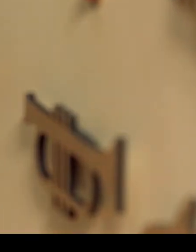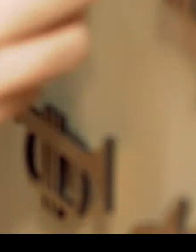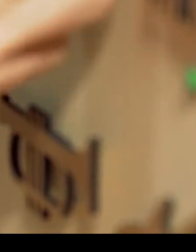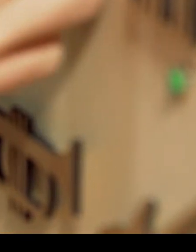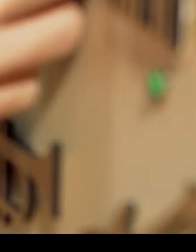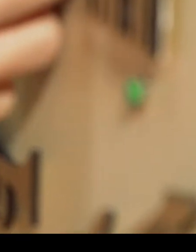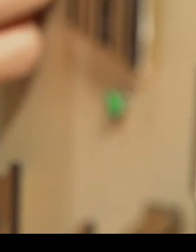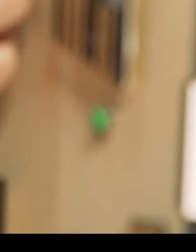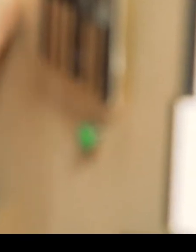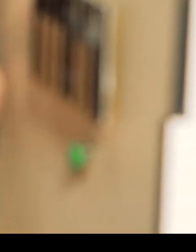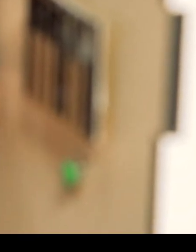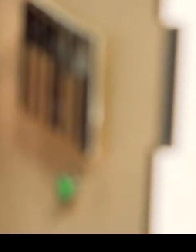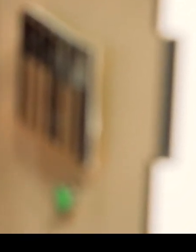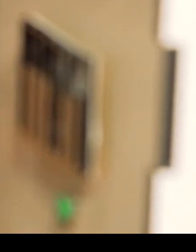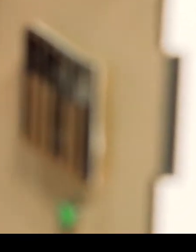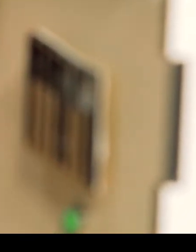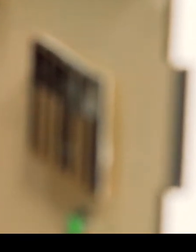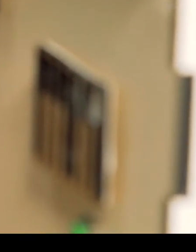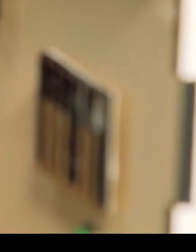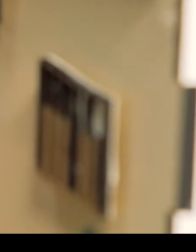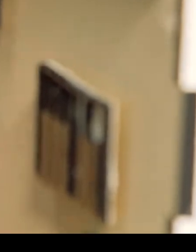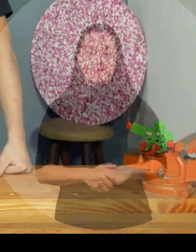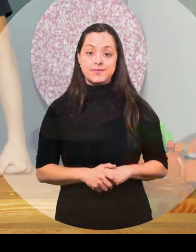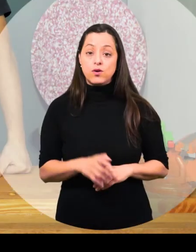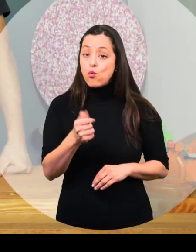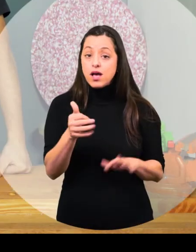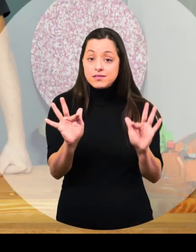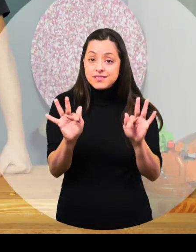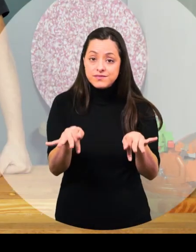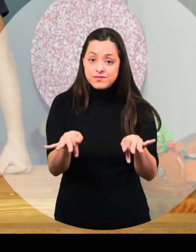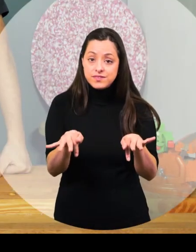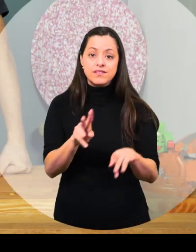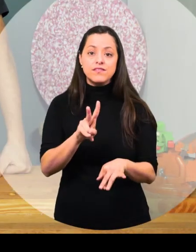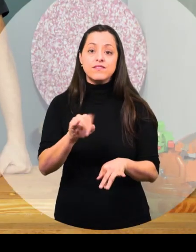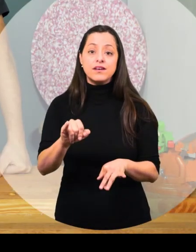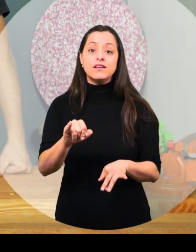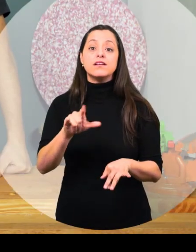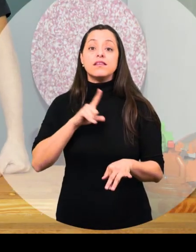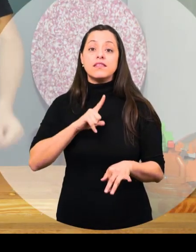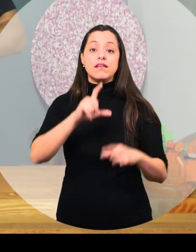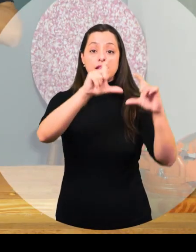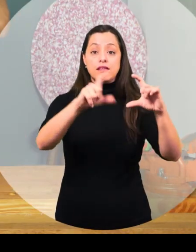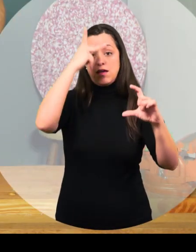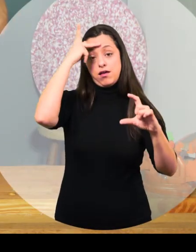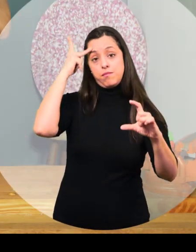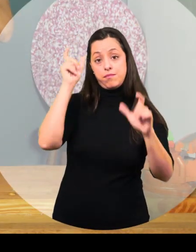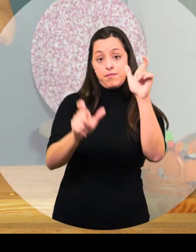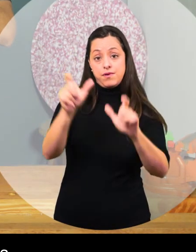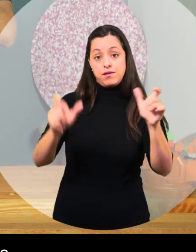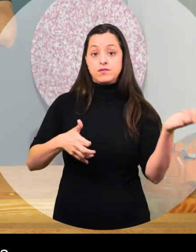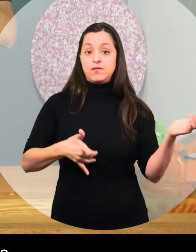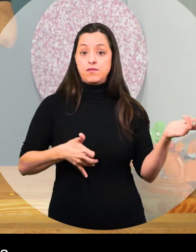Lara, fixa as miniaturas acima dos botões. E para finalizar, a gente vai colocar os personagens